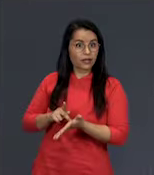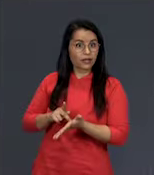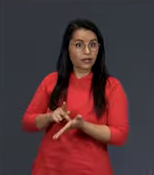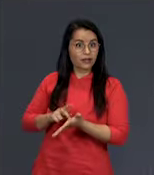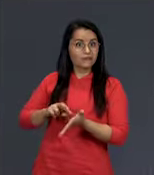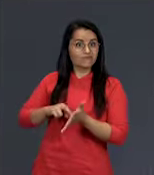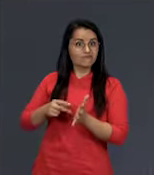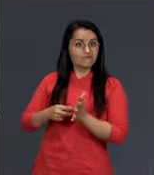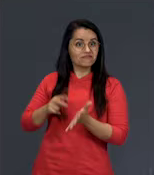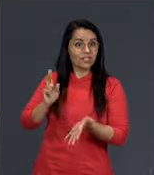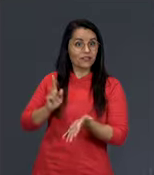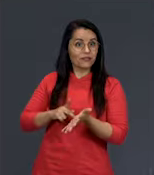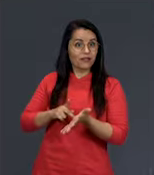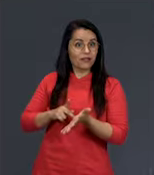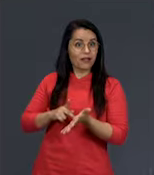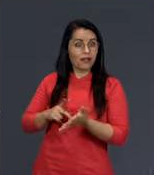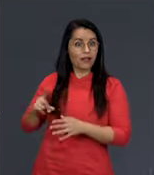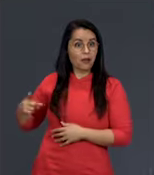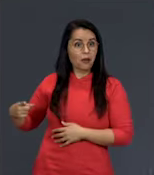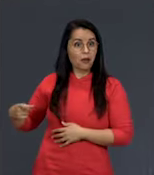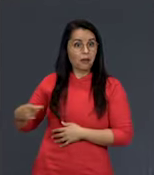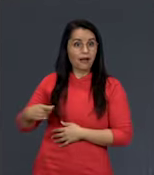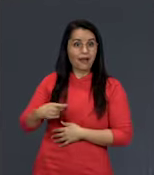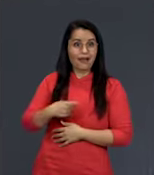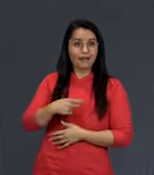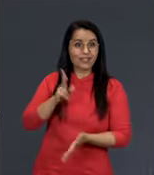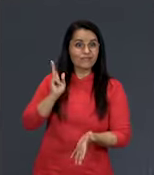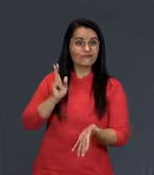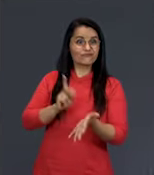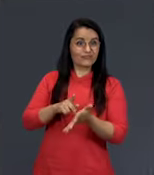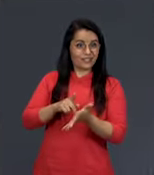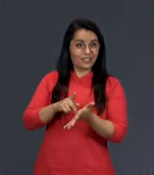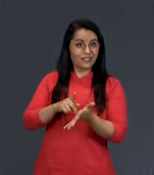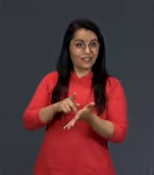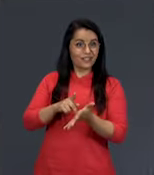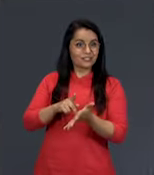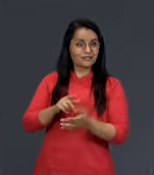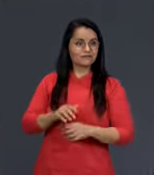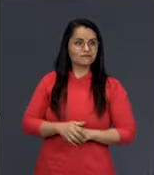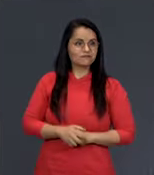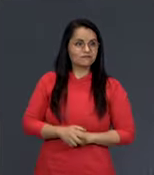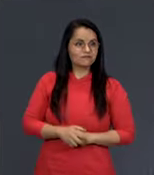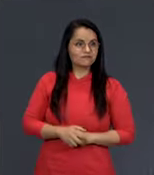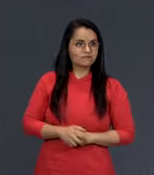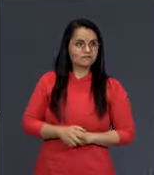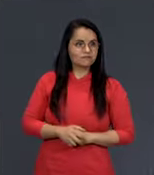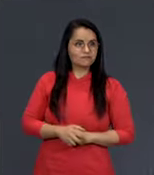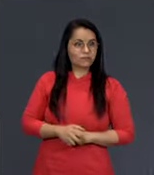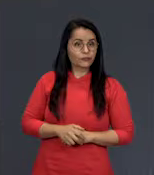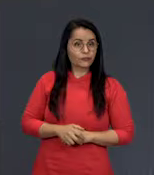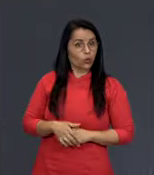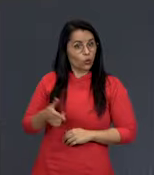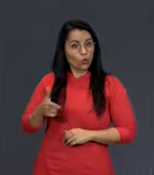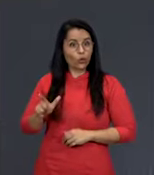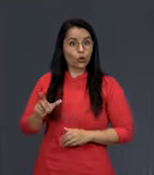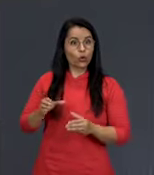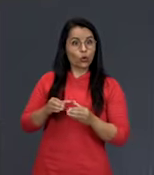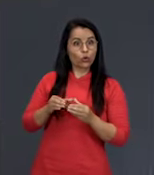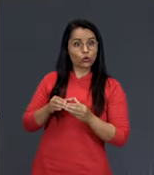Então, são aquilo que a gente chama de bactérias verdadeiras. O grupo das